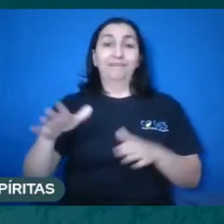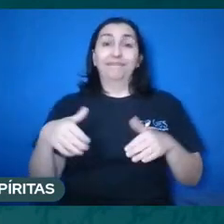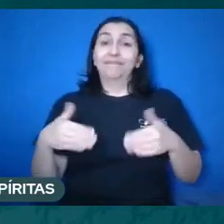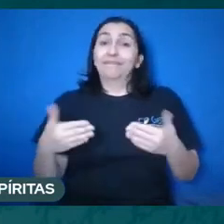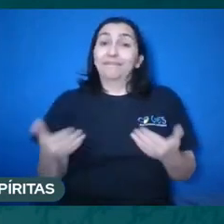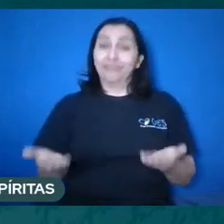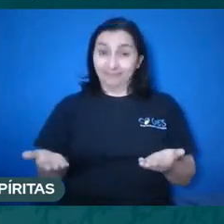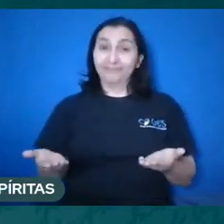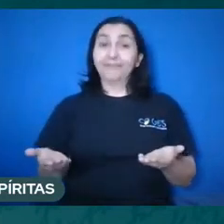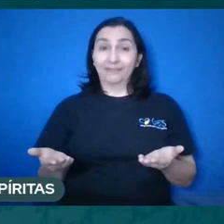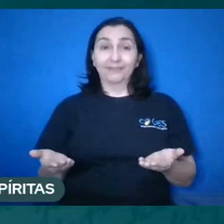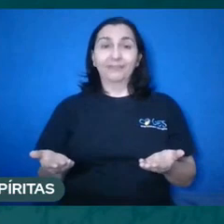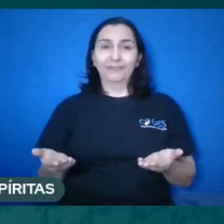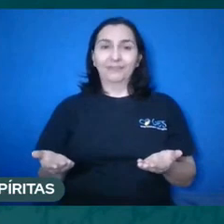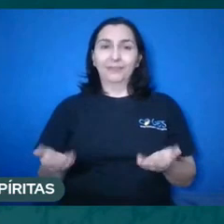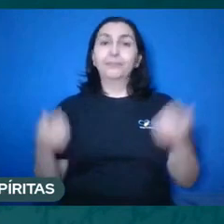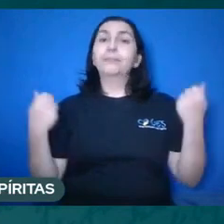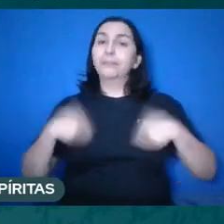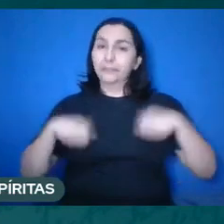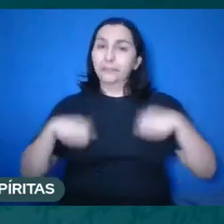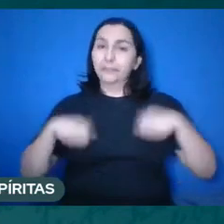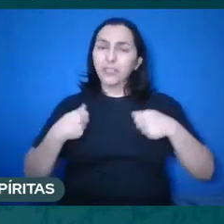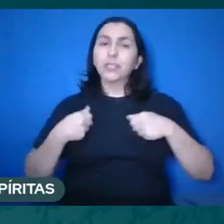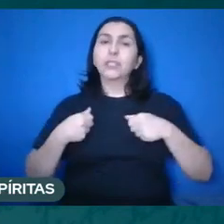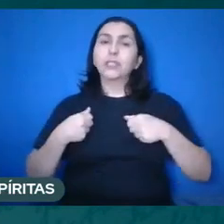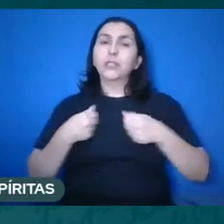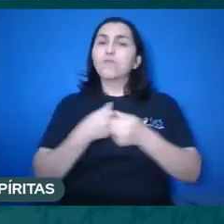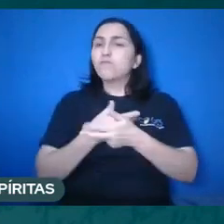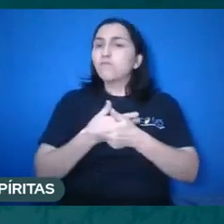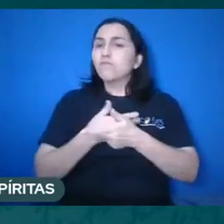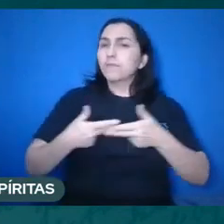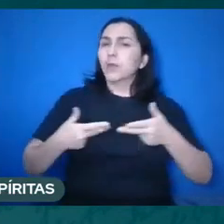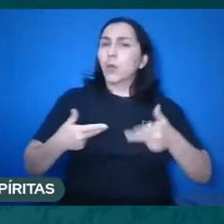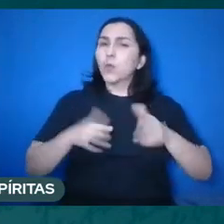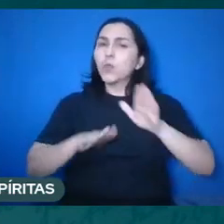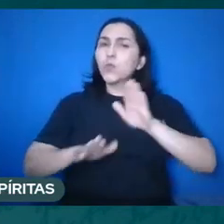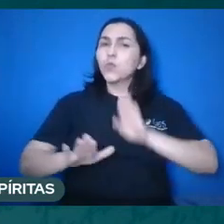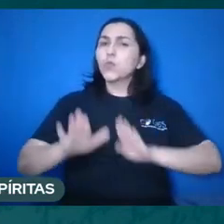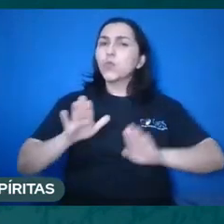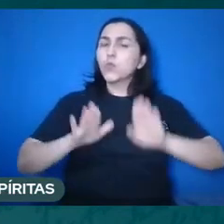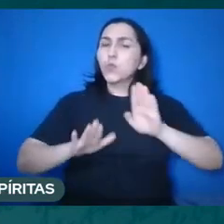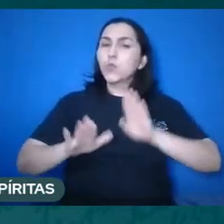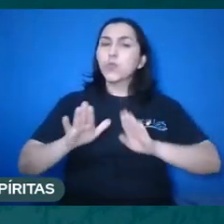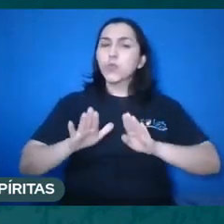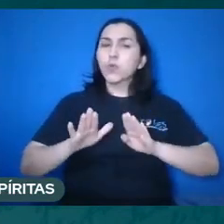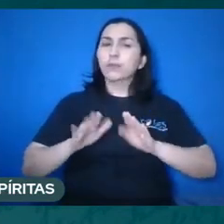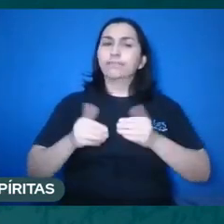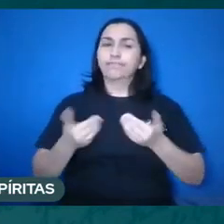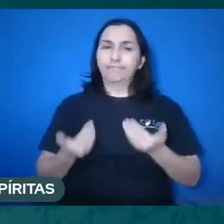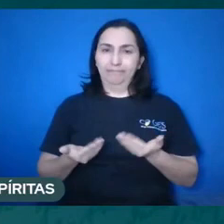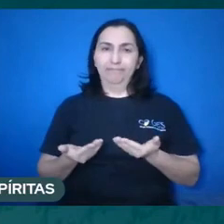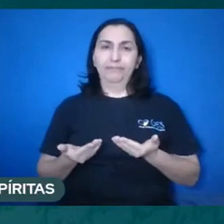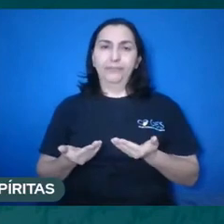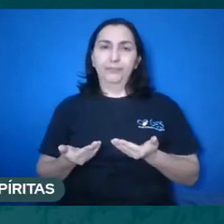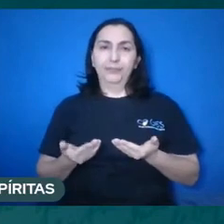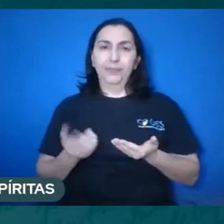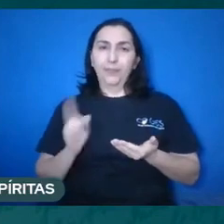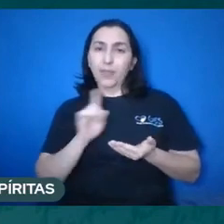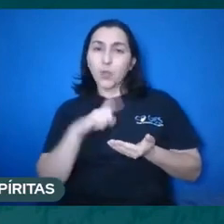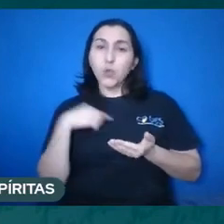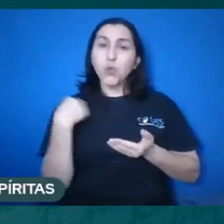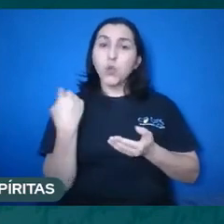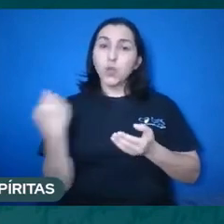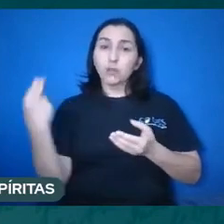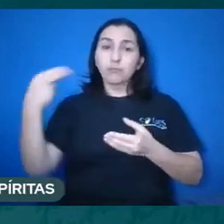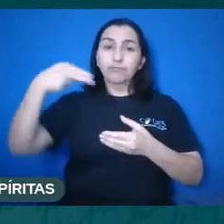É começarmos a colocar as coisas nos seus devidos lugares. A gente está encarnado,